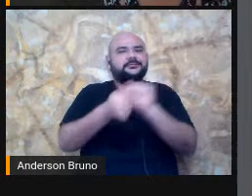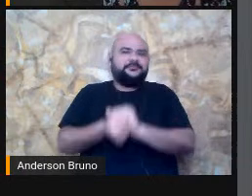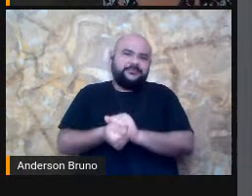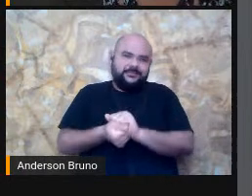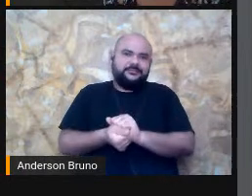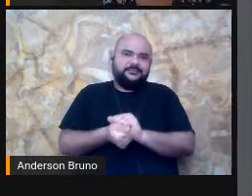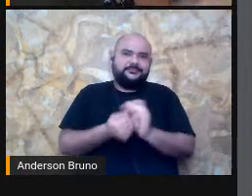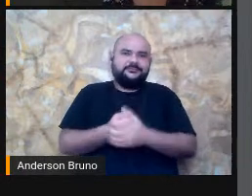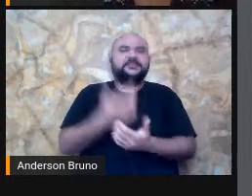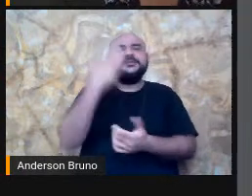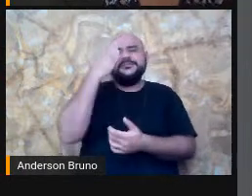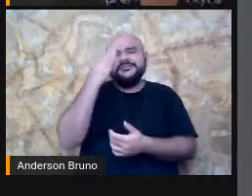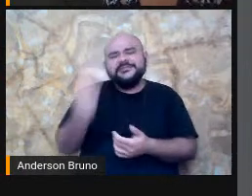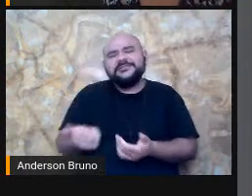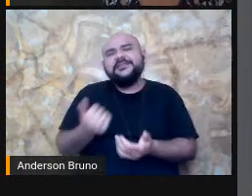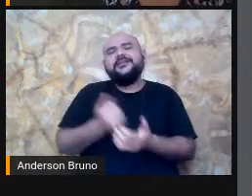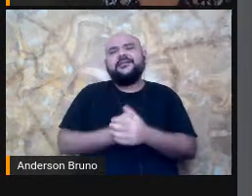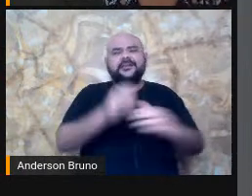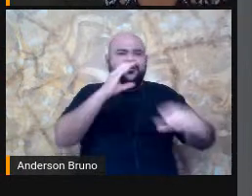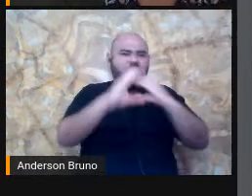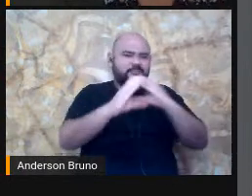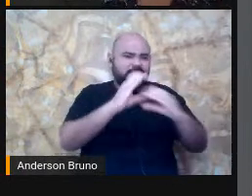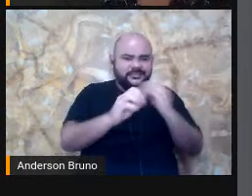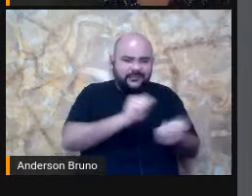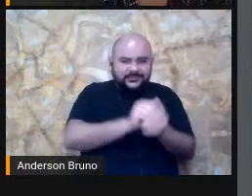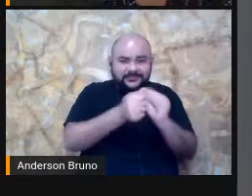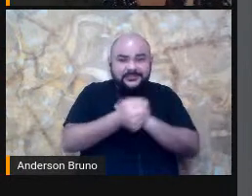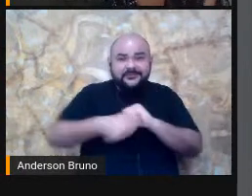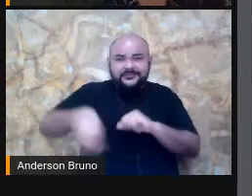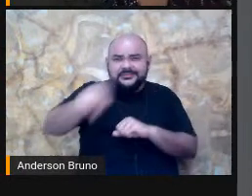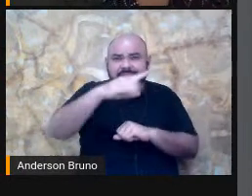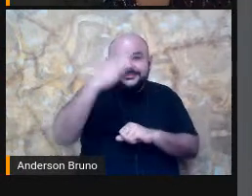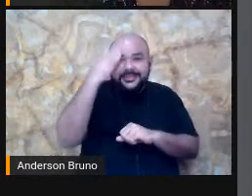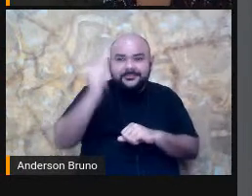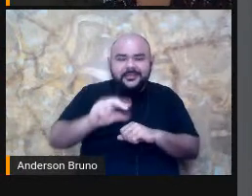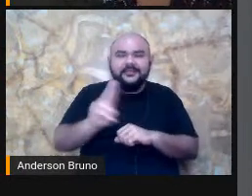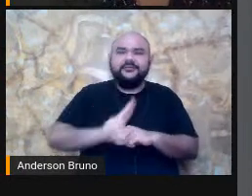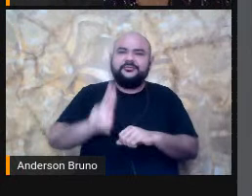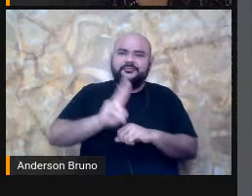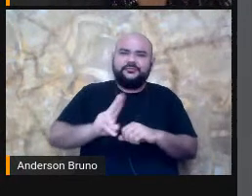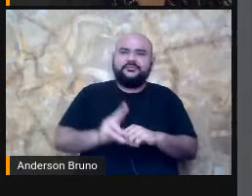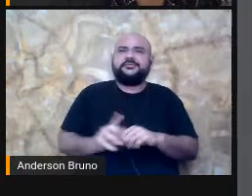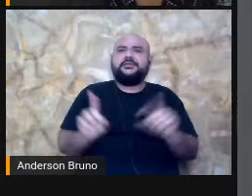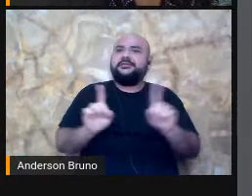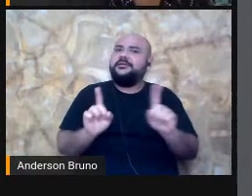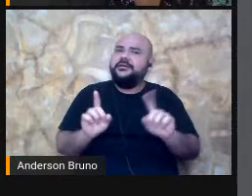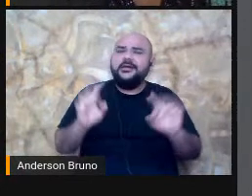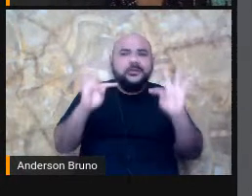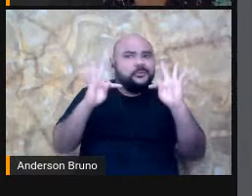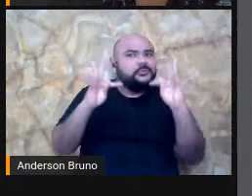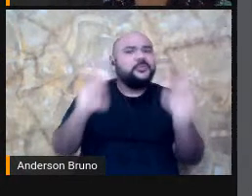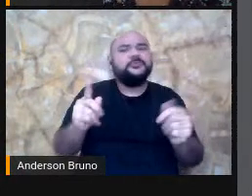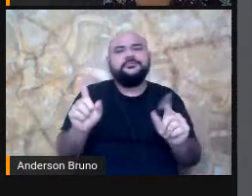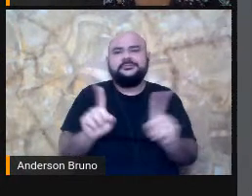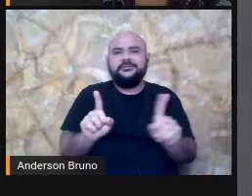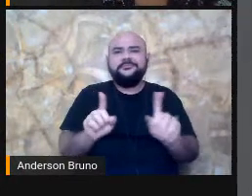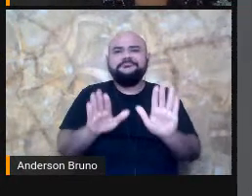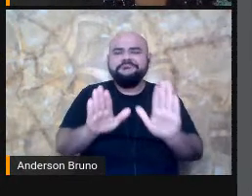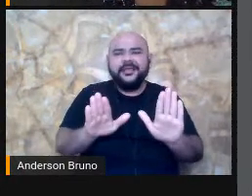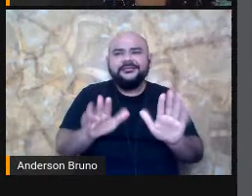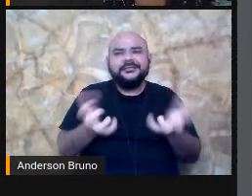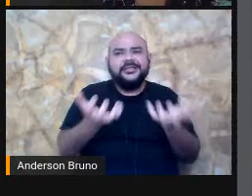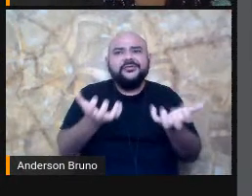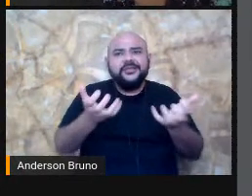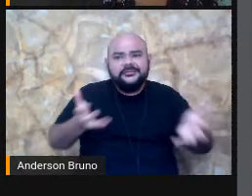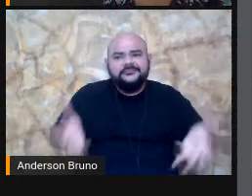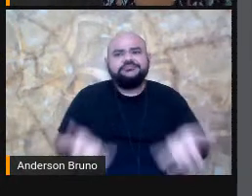Usar comunicação Alternativa Só porque Eu falo isso Mas o que Eu quero mostrar É Existem Passos